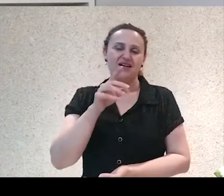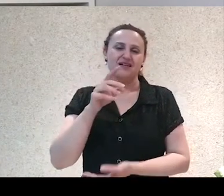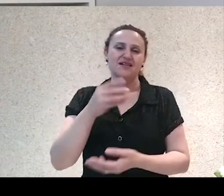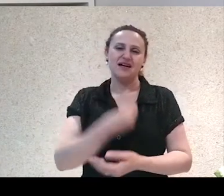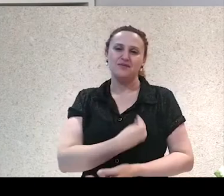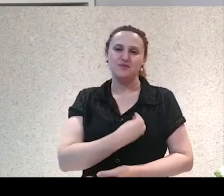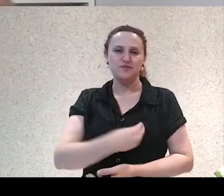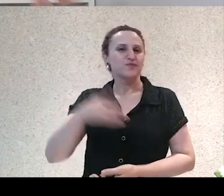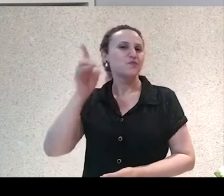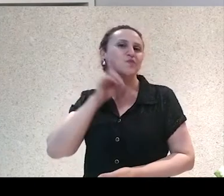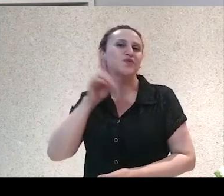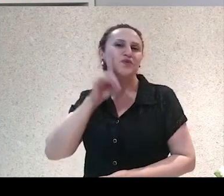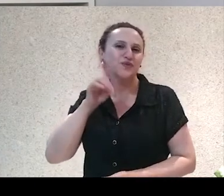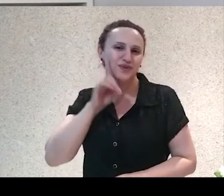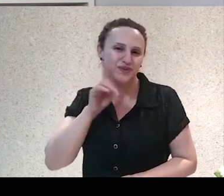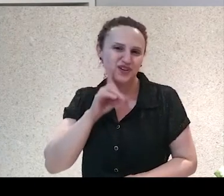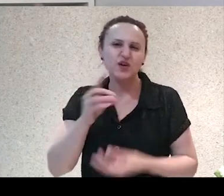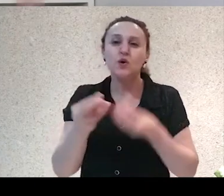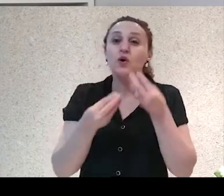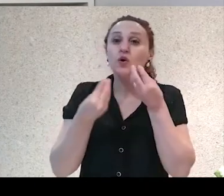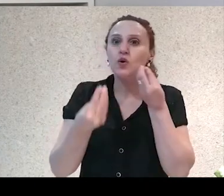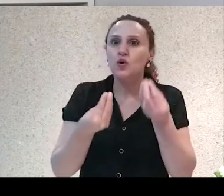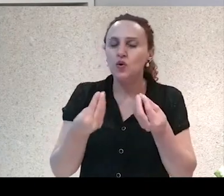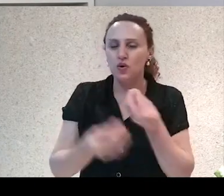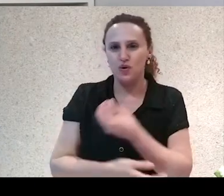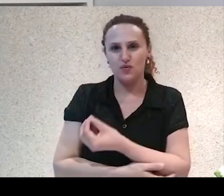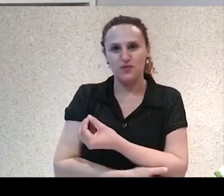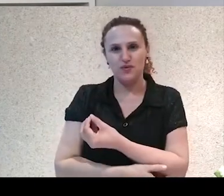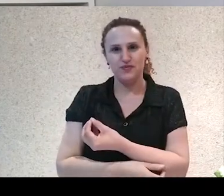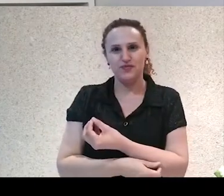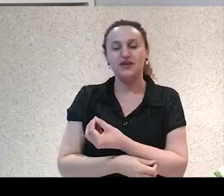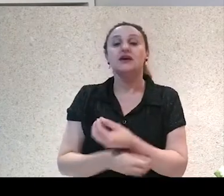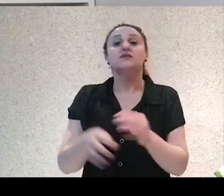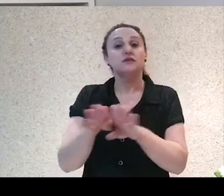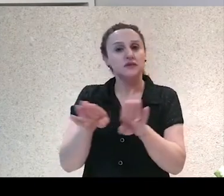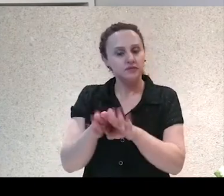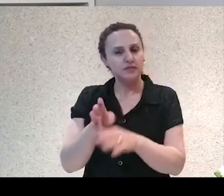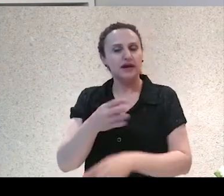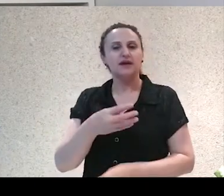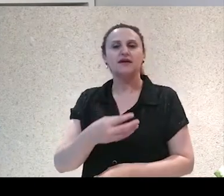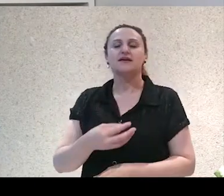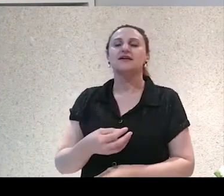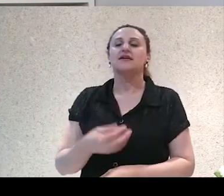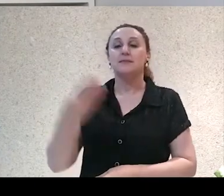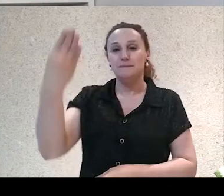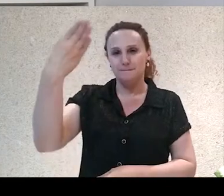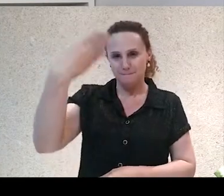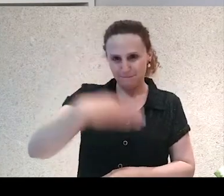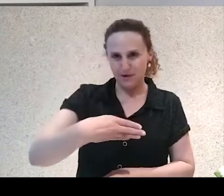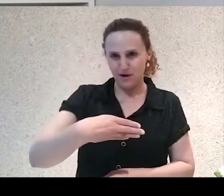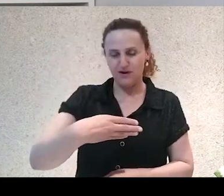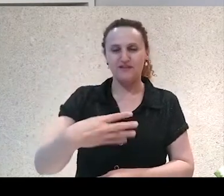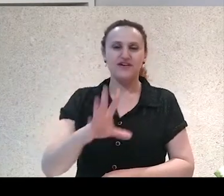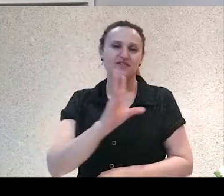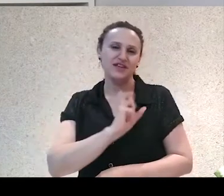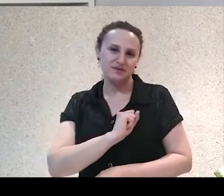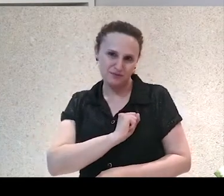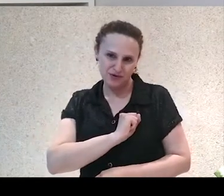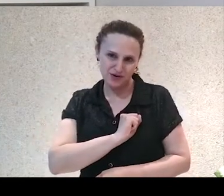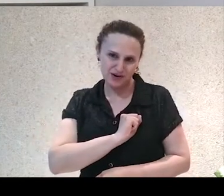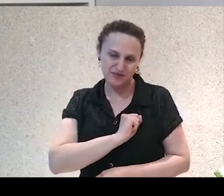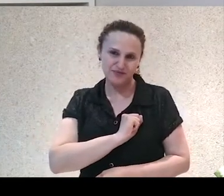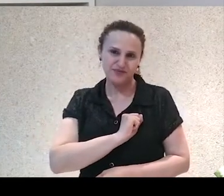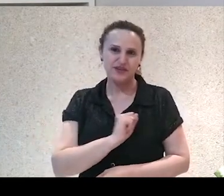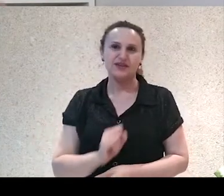imigrante nigeriano nos Estados Unidos? Isso também é uma forma de amor, a gente amar o outro que chega no